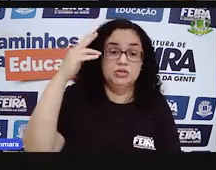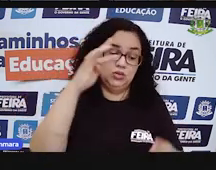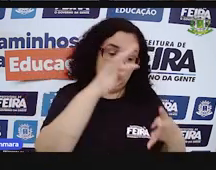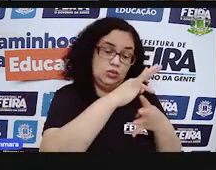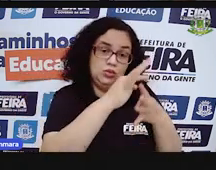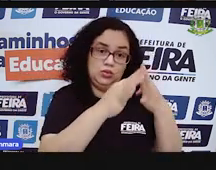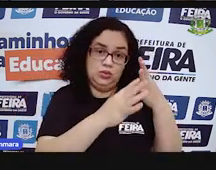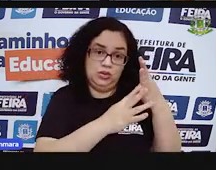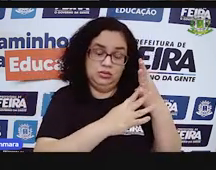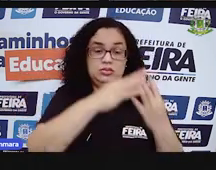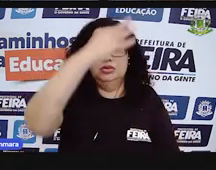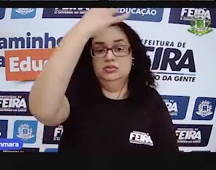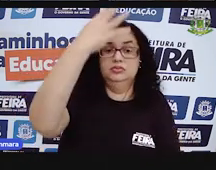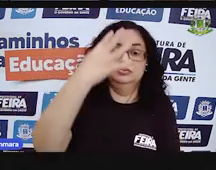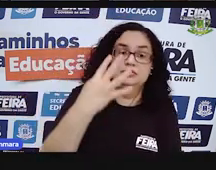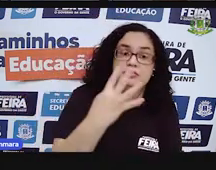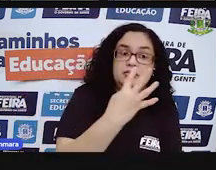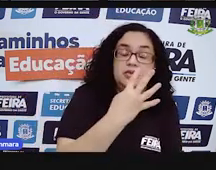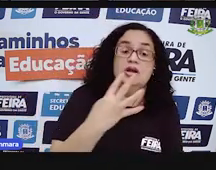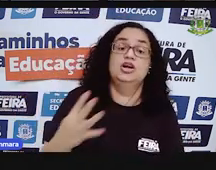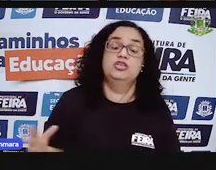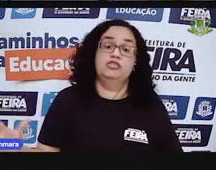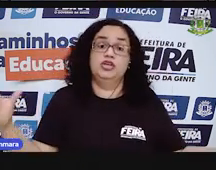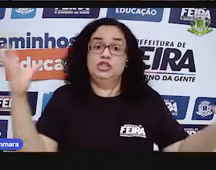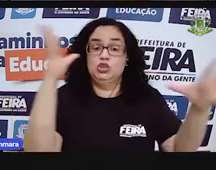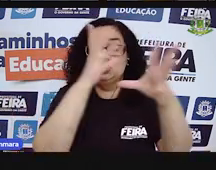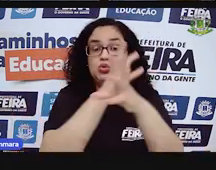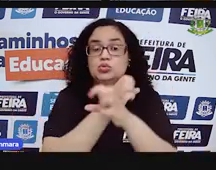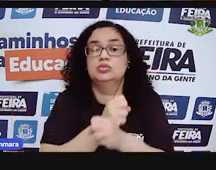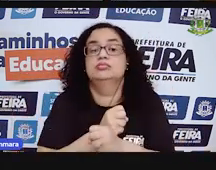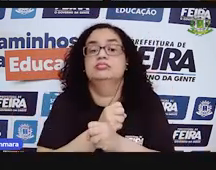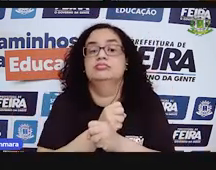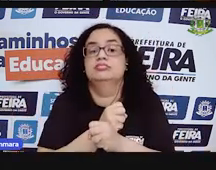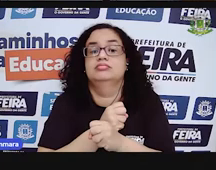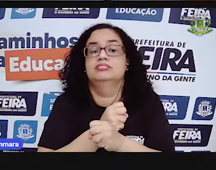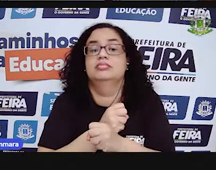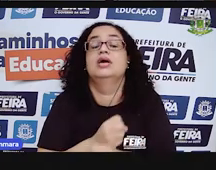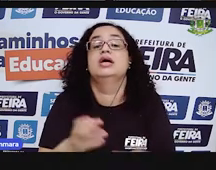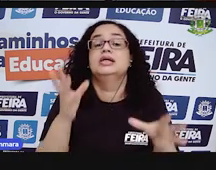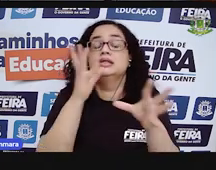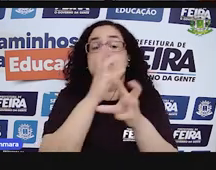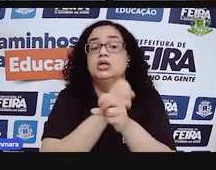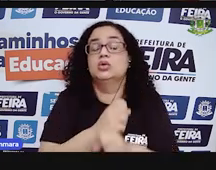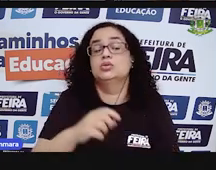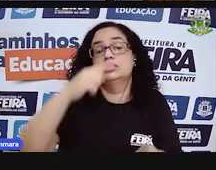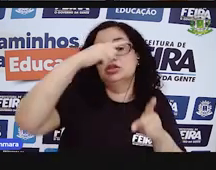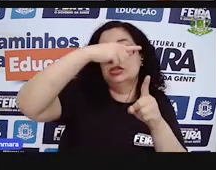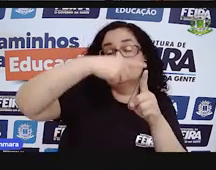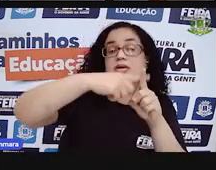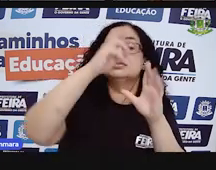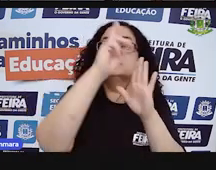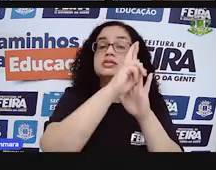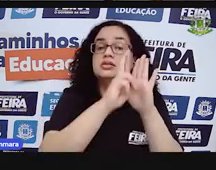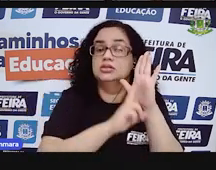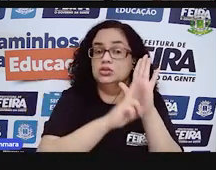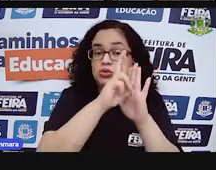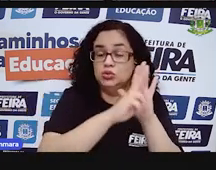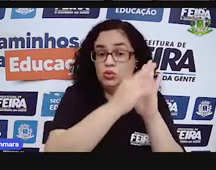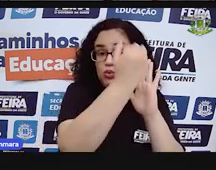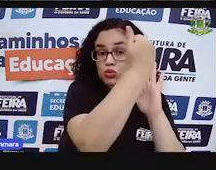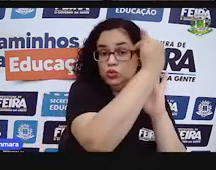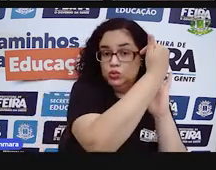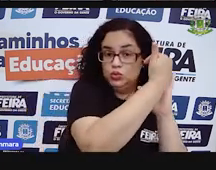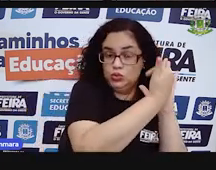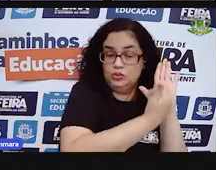ó. Que tava lá na tabela. Aí eu vou juntar ele. Ó! Na conta de mais a gente viu a regrinha. Número embaixo de